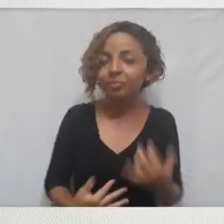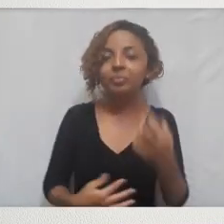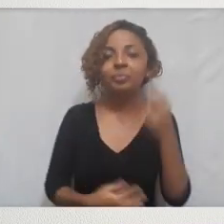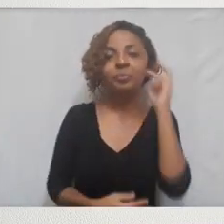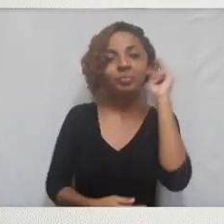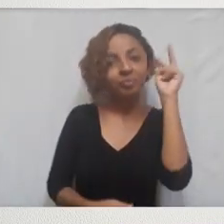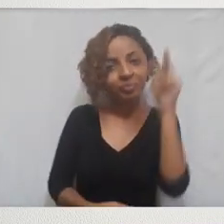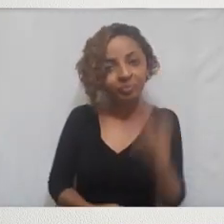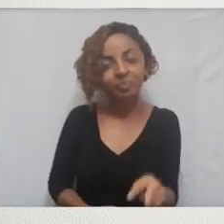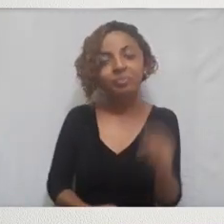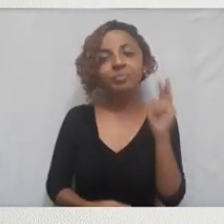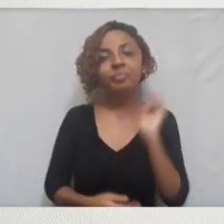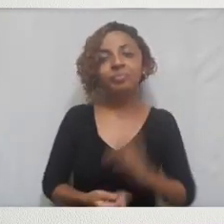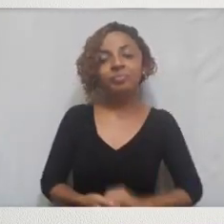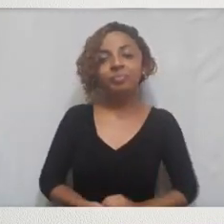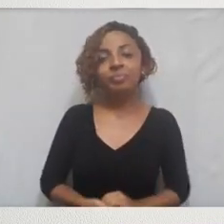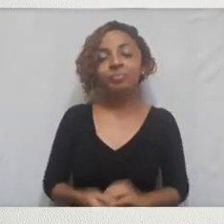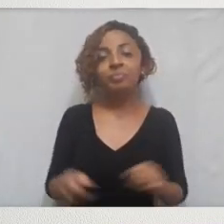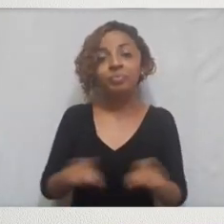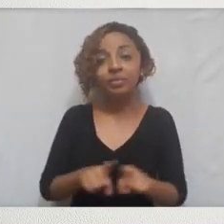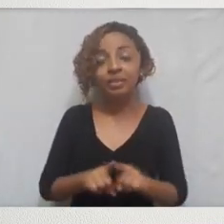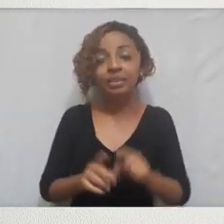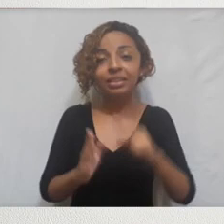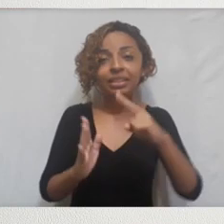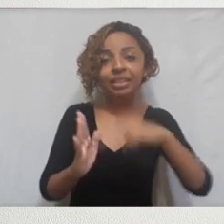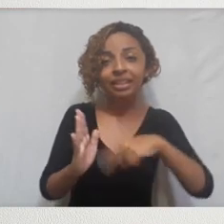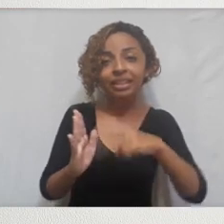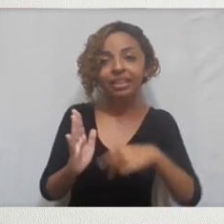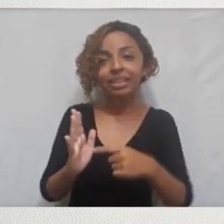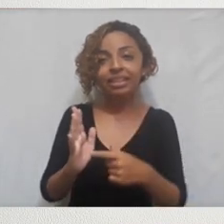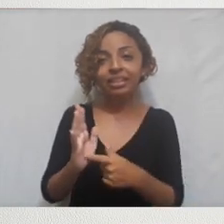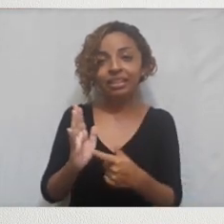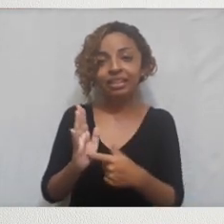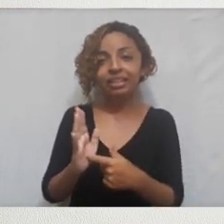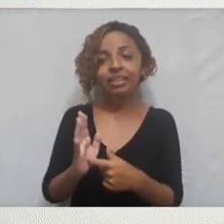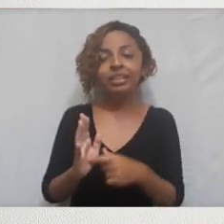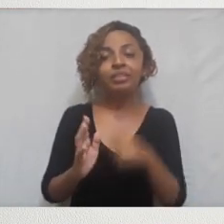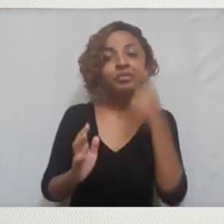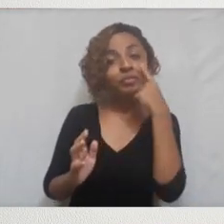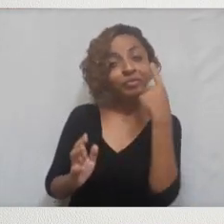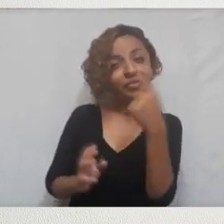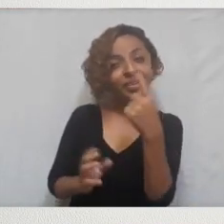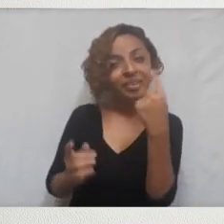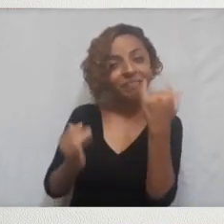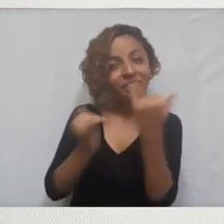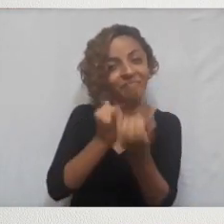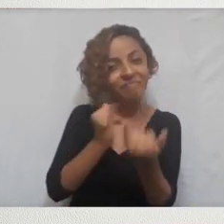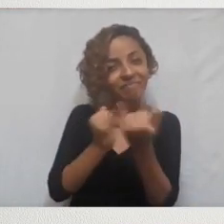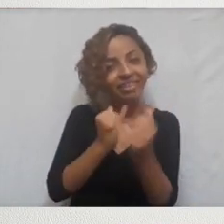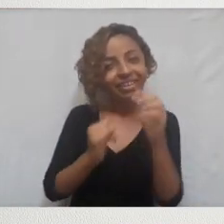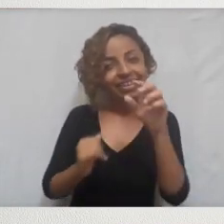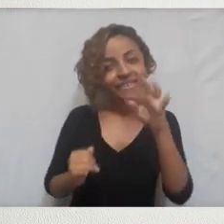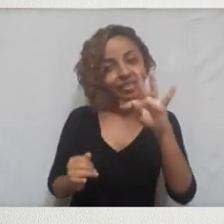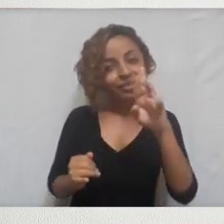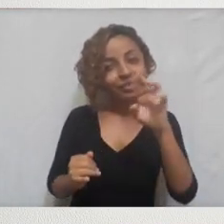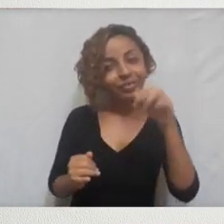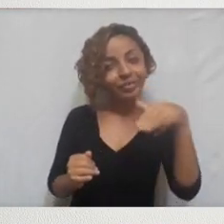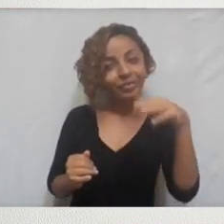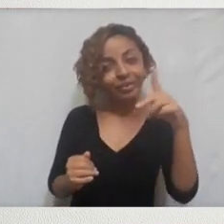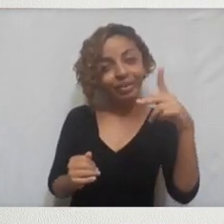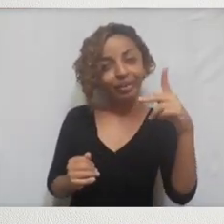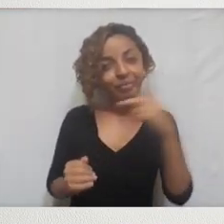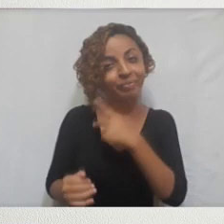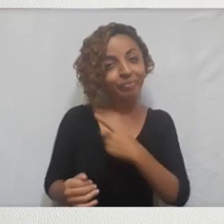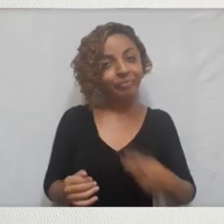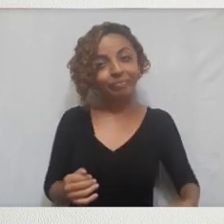me conta o que é que você leu sobre esse eleitor médio do Donald Trump, que a gente vai falar muito, ouvir falar